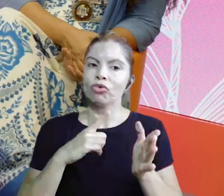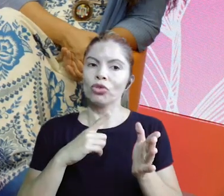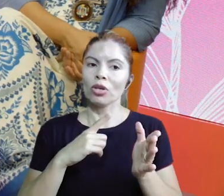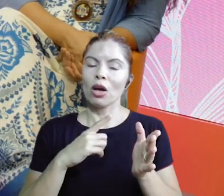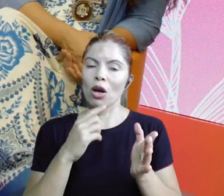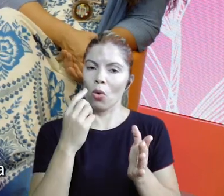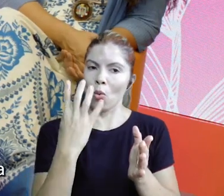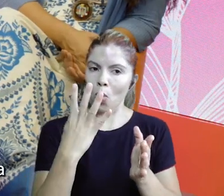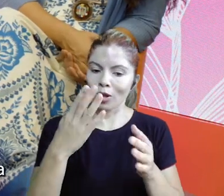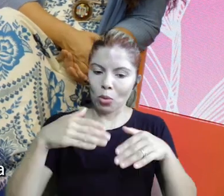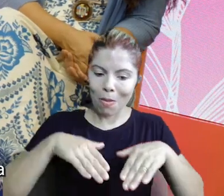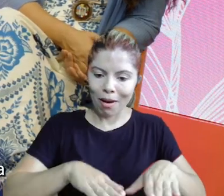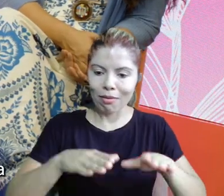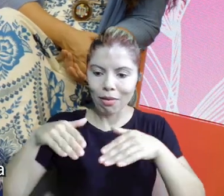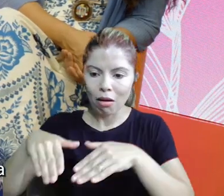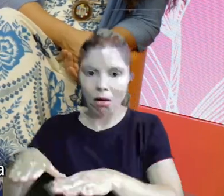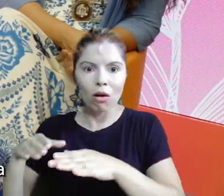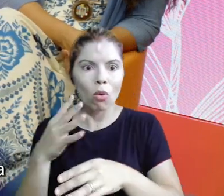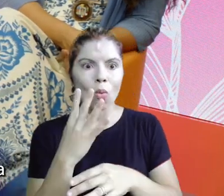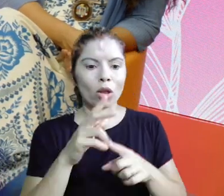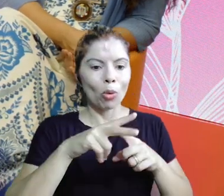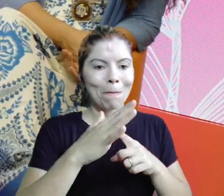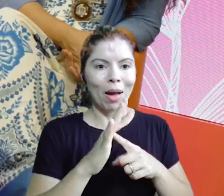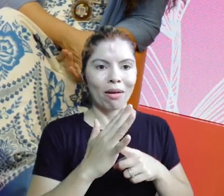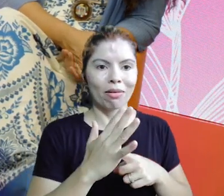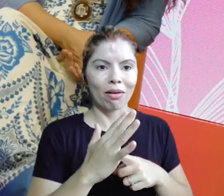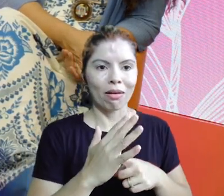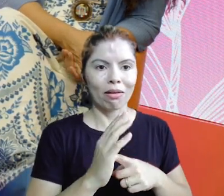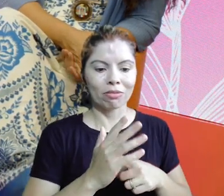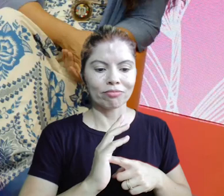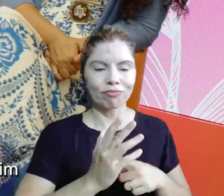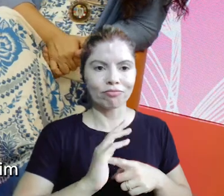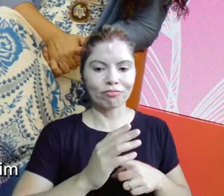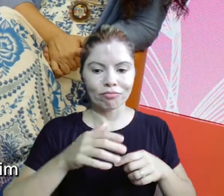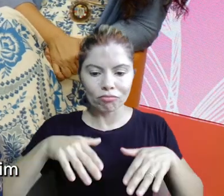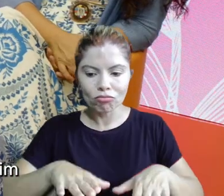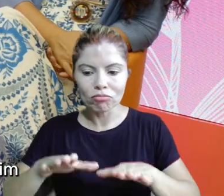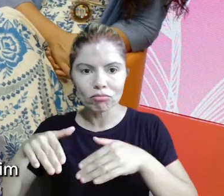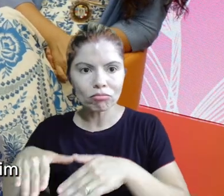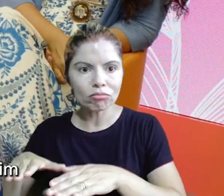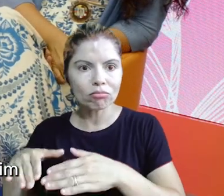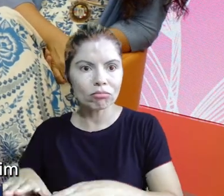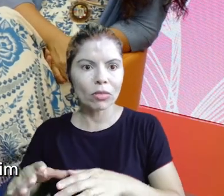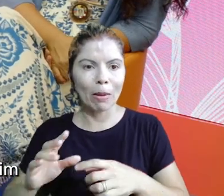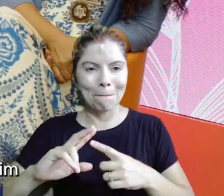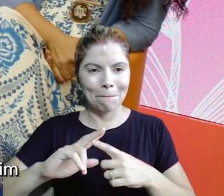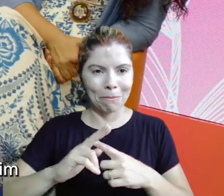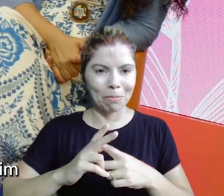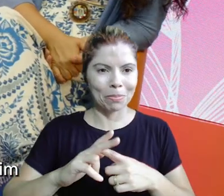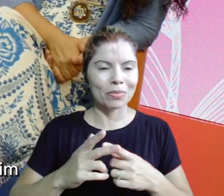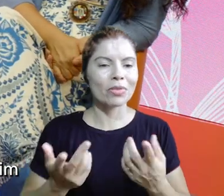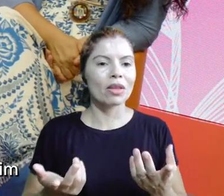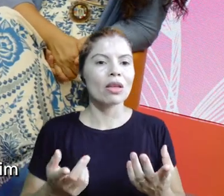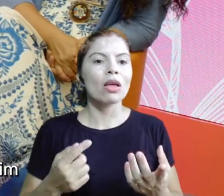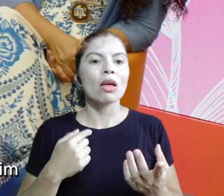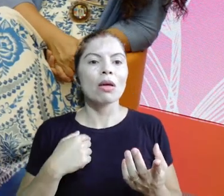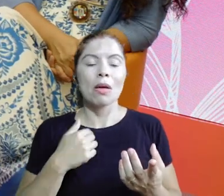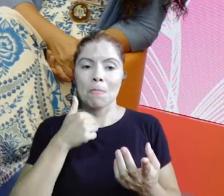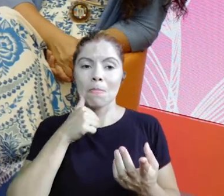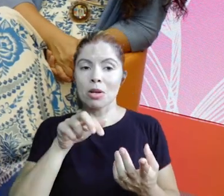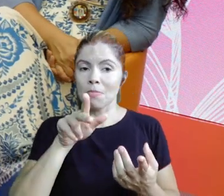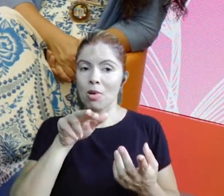aí eu já tinha saído, eu tinha quatro máquinas de costura dentro de um apartamento, gente. Eu peguei e um dia eu olhei e falei assim,